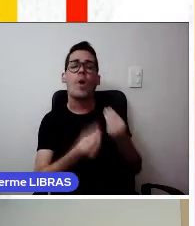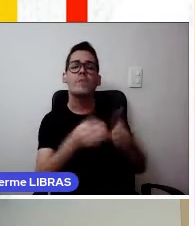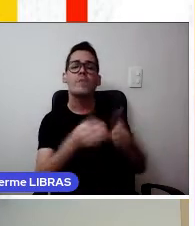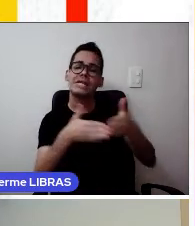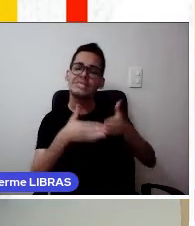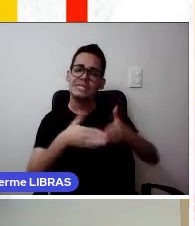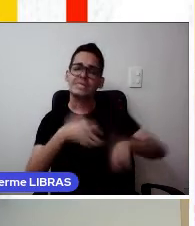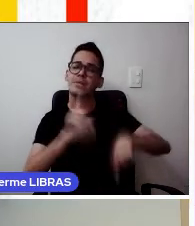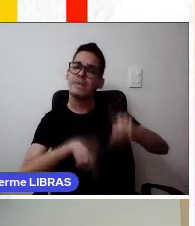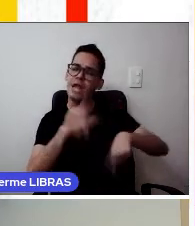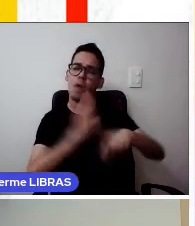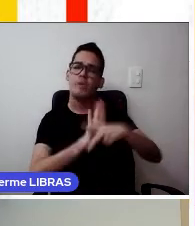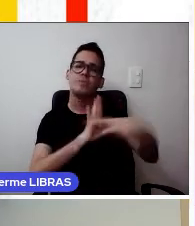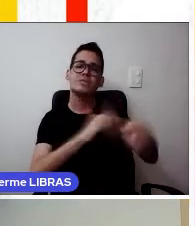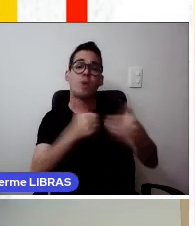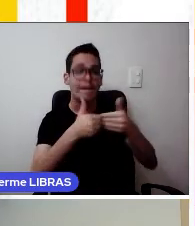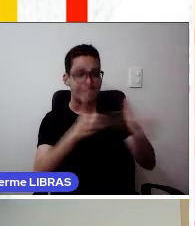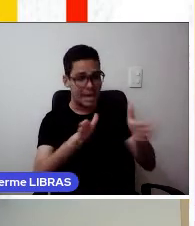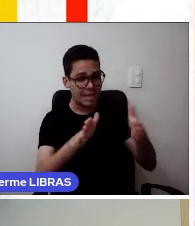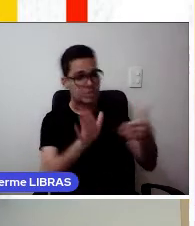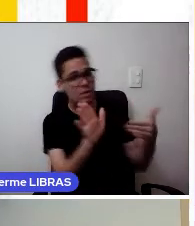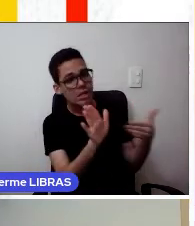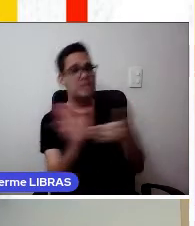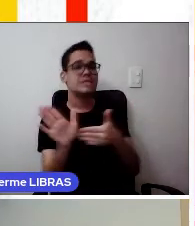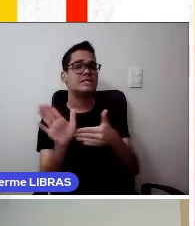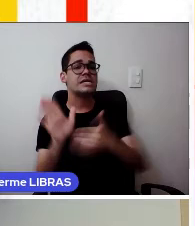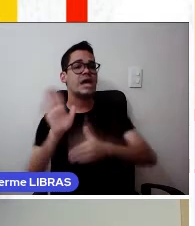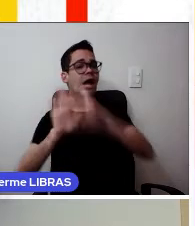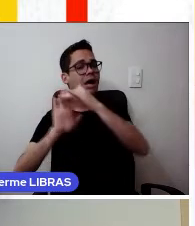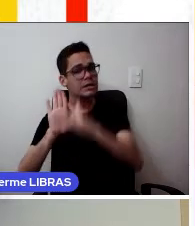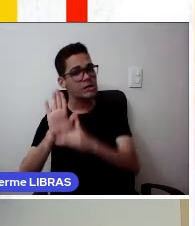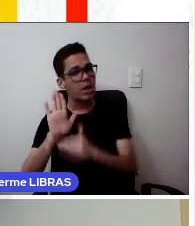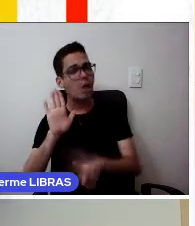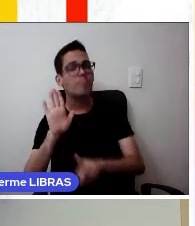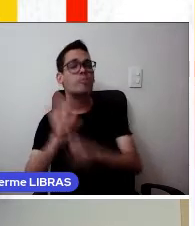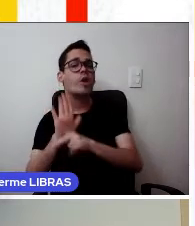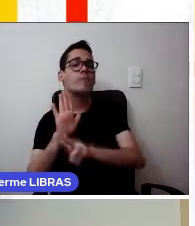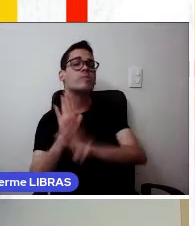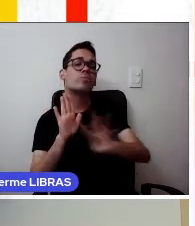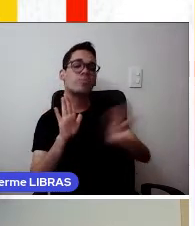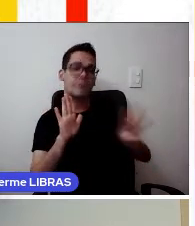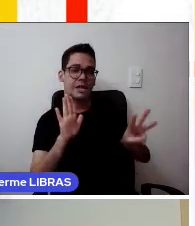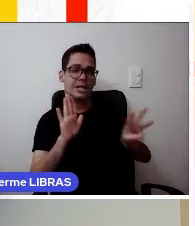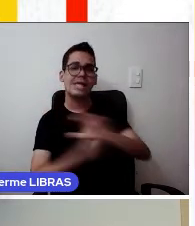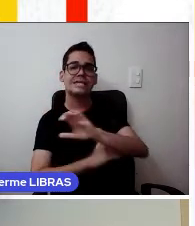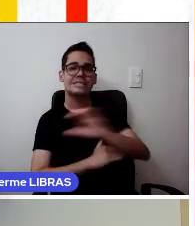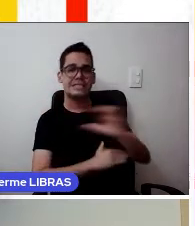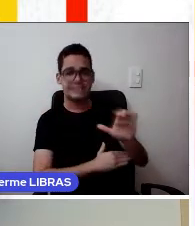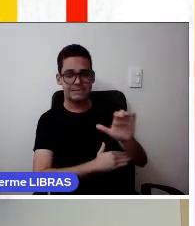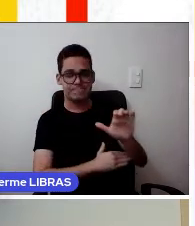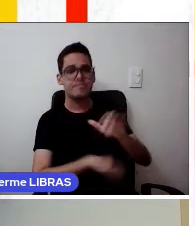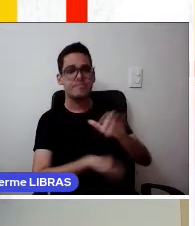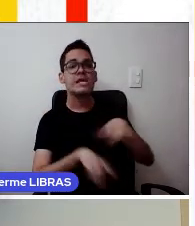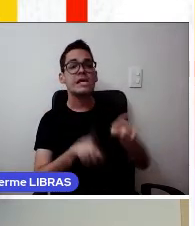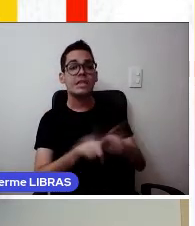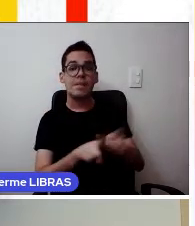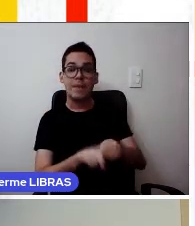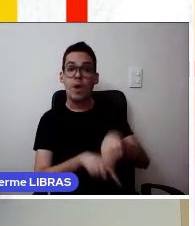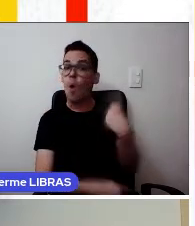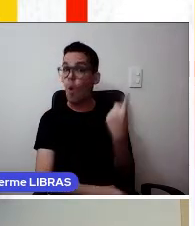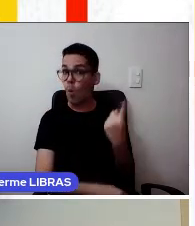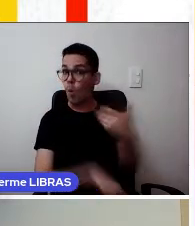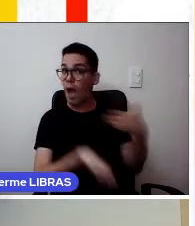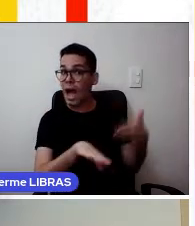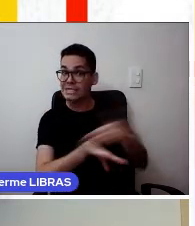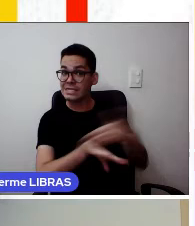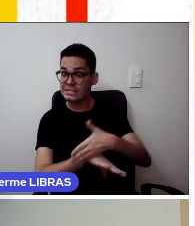material, siga os passos indicados na página específica para isso no CC. Passo 1, acessar o